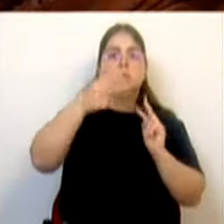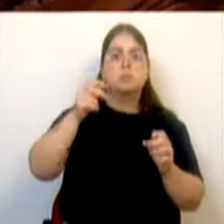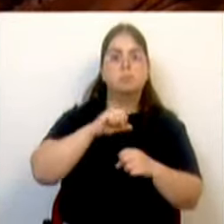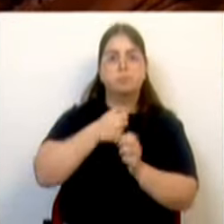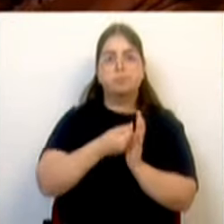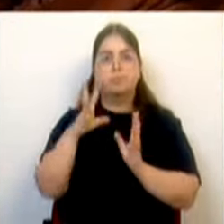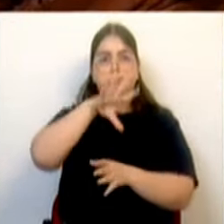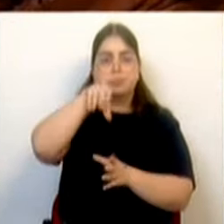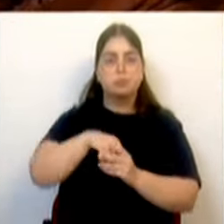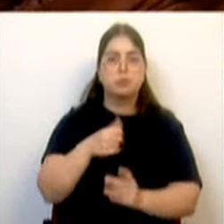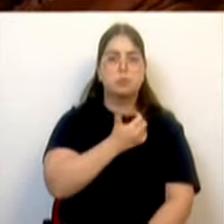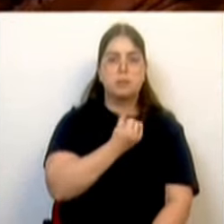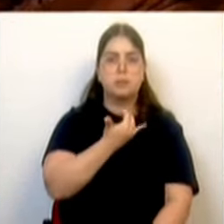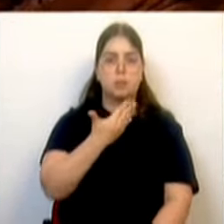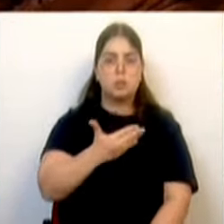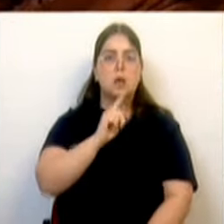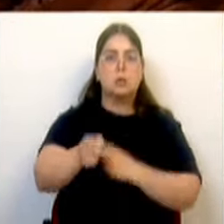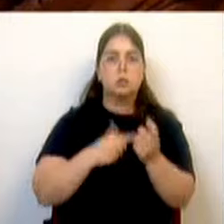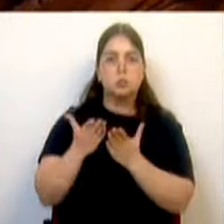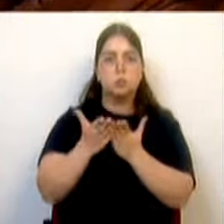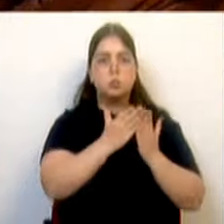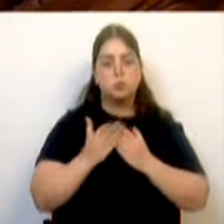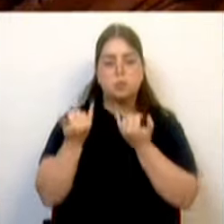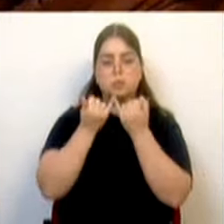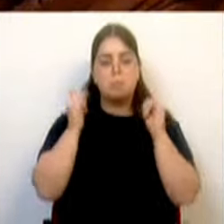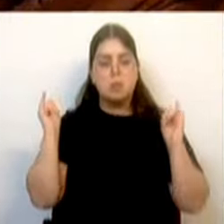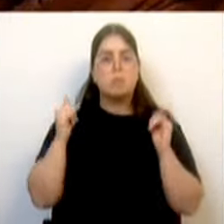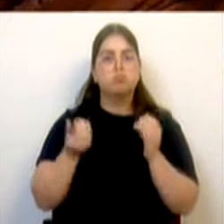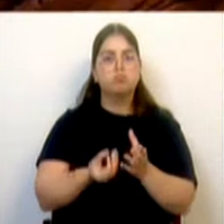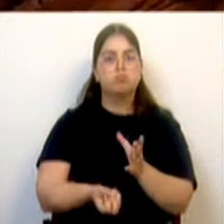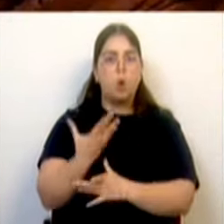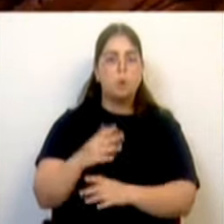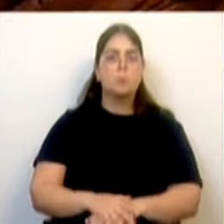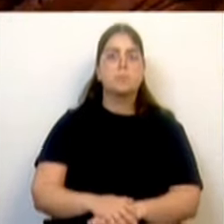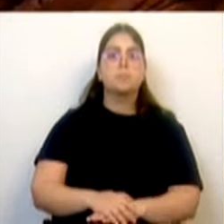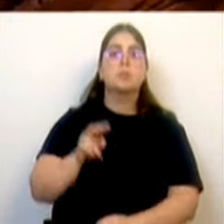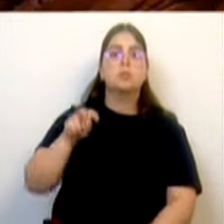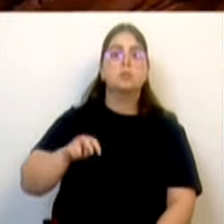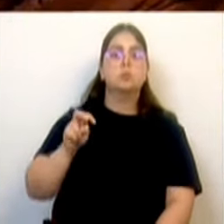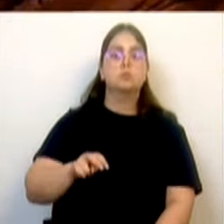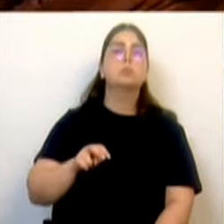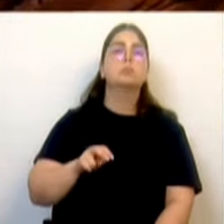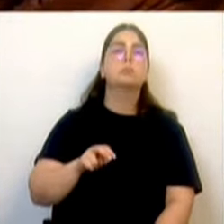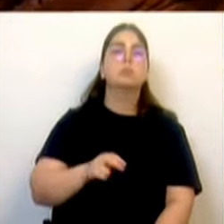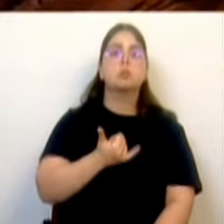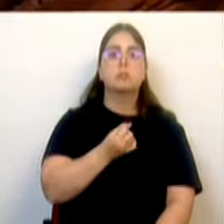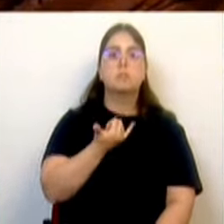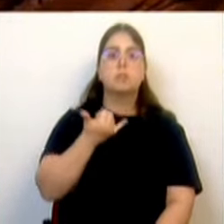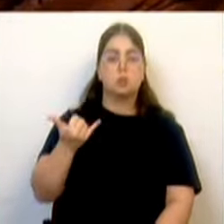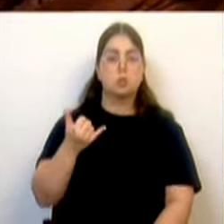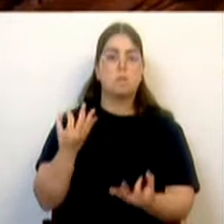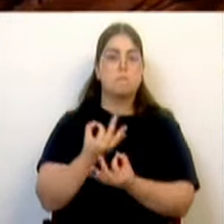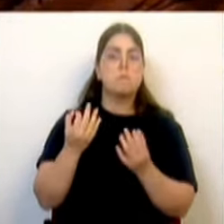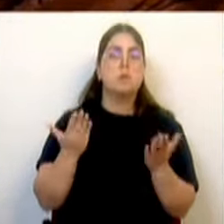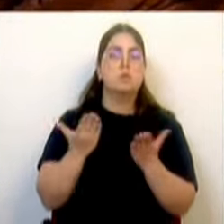contratação da elaboração de um estudo independente. Em junho de 2022 é apresentado esse estudo pela